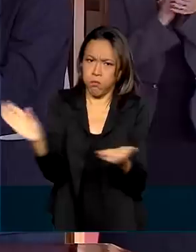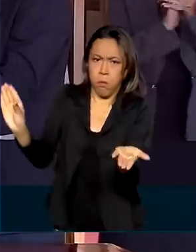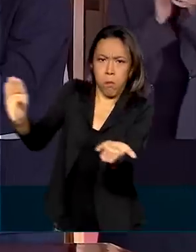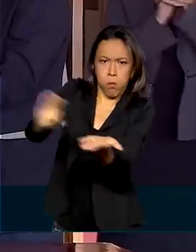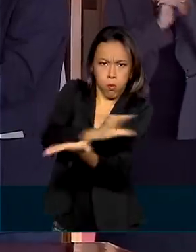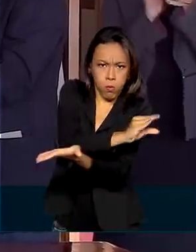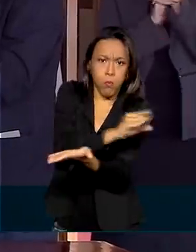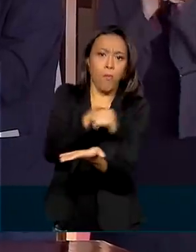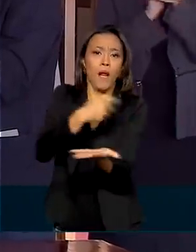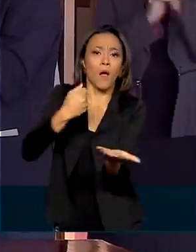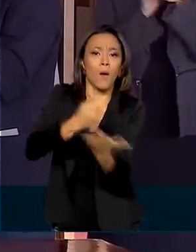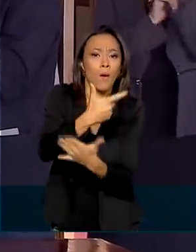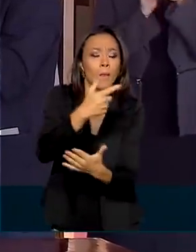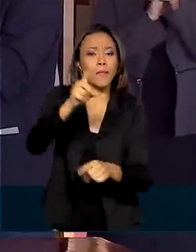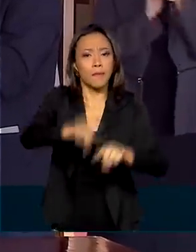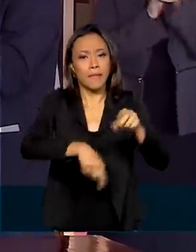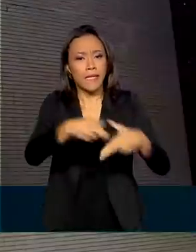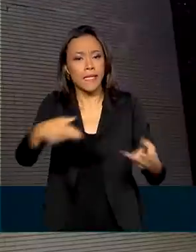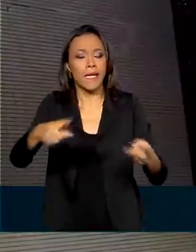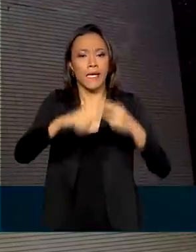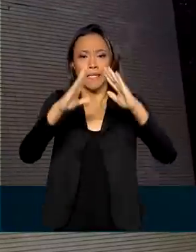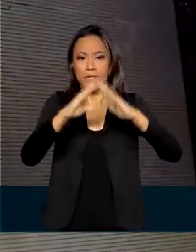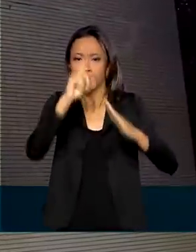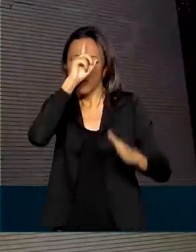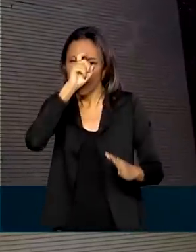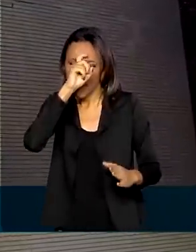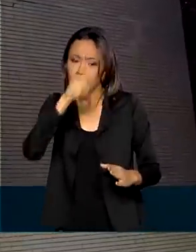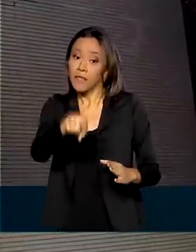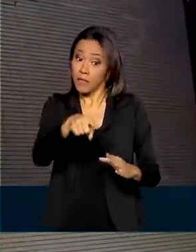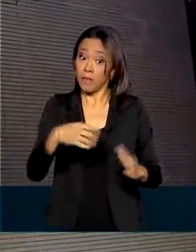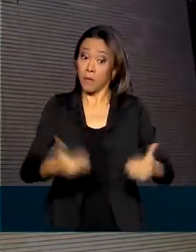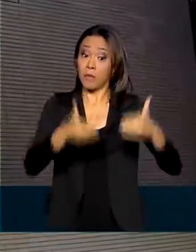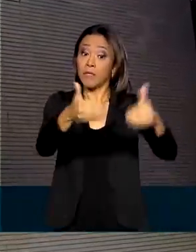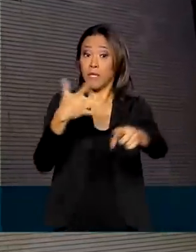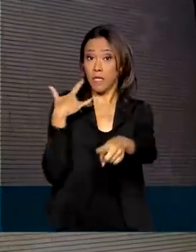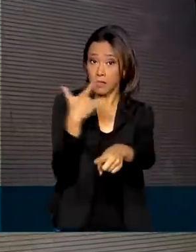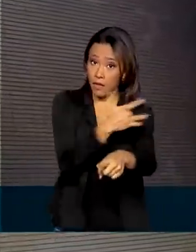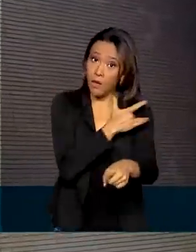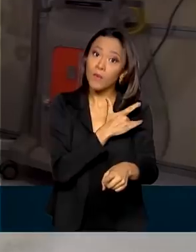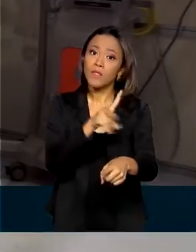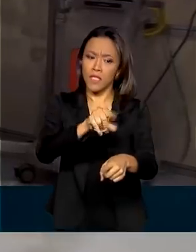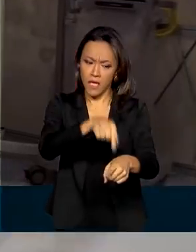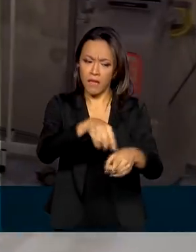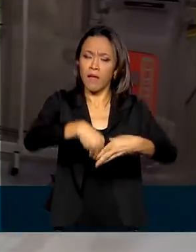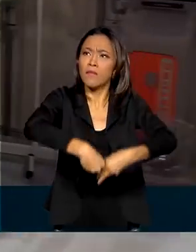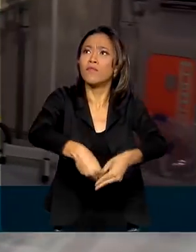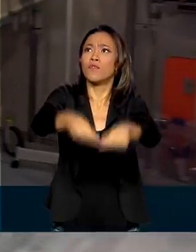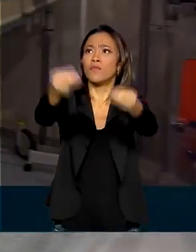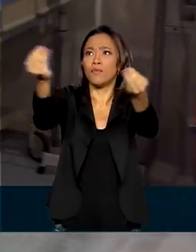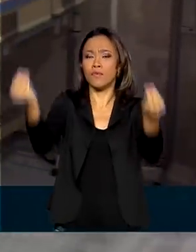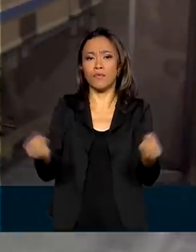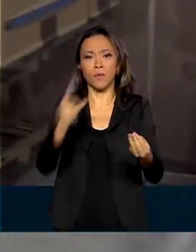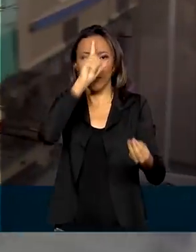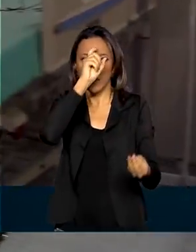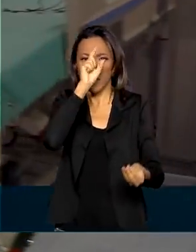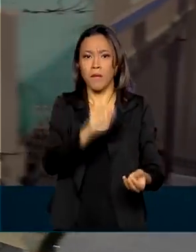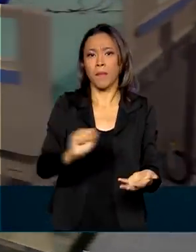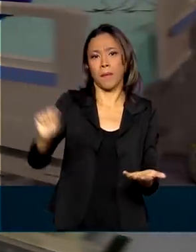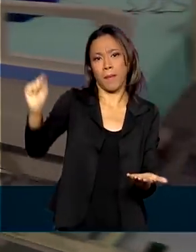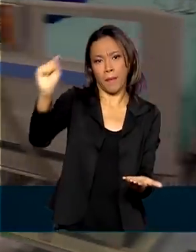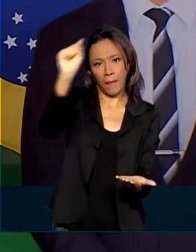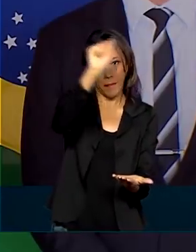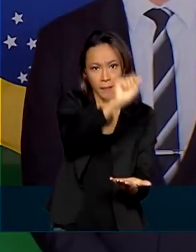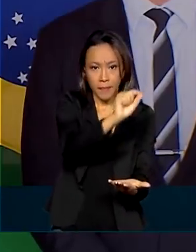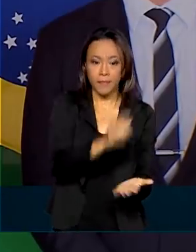equipamentos e insumos médicos hospitalares para o Ministério da Saúde, que os distribuirá a hospitais públicos do Sistema Único de